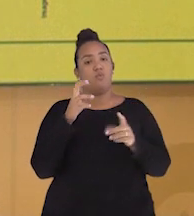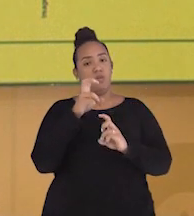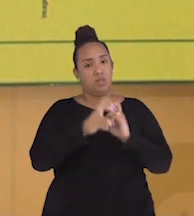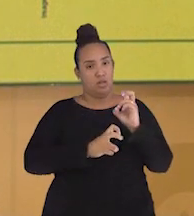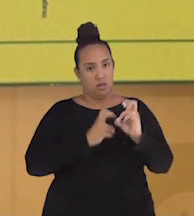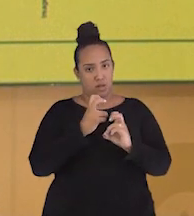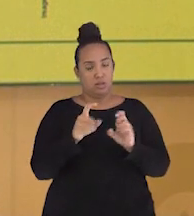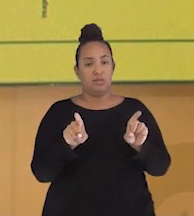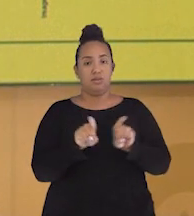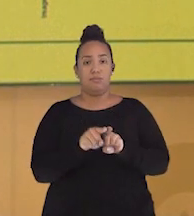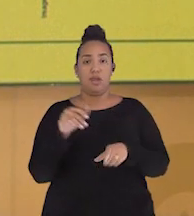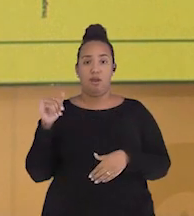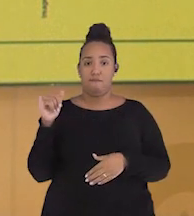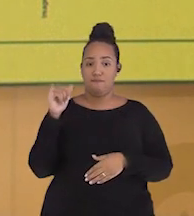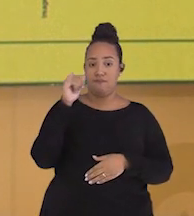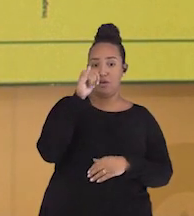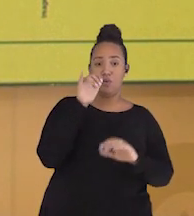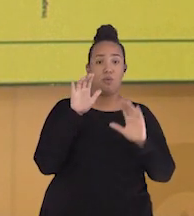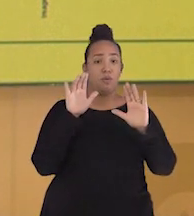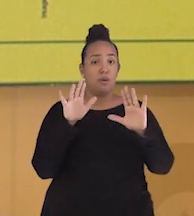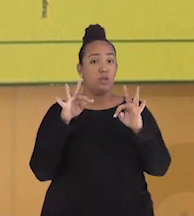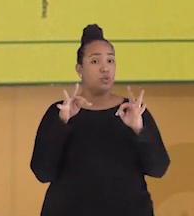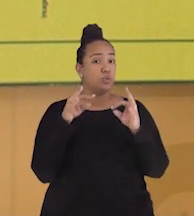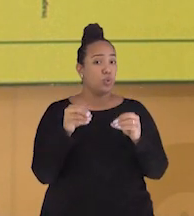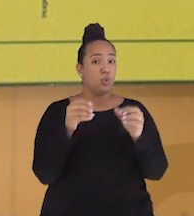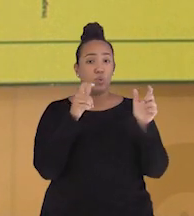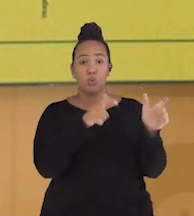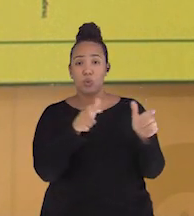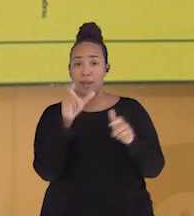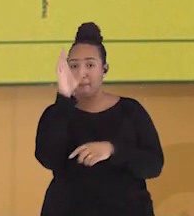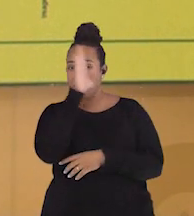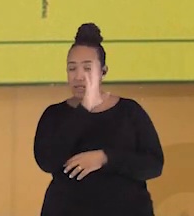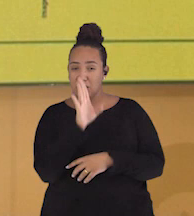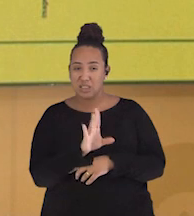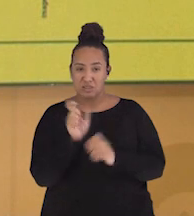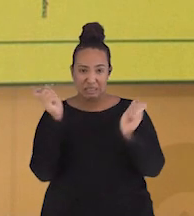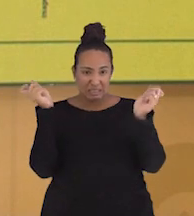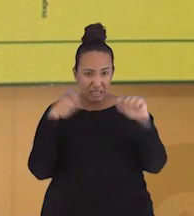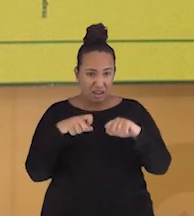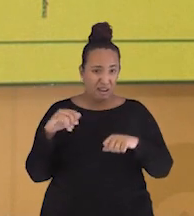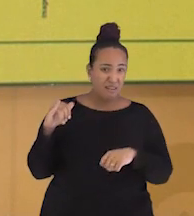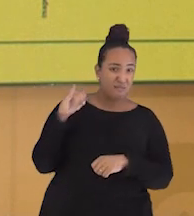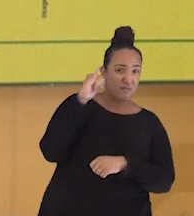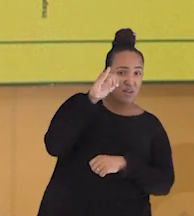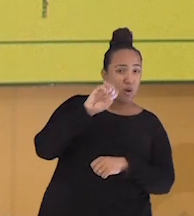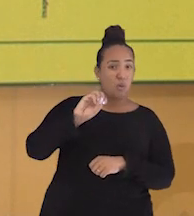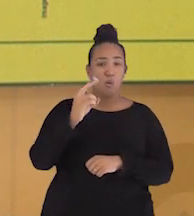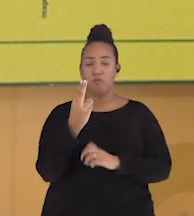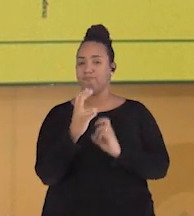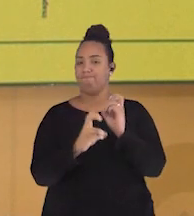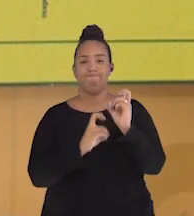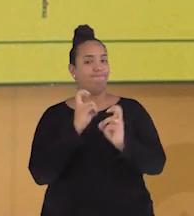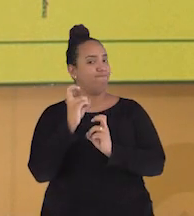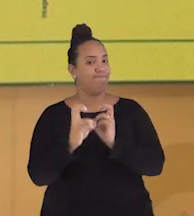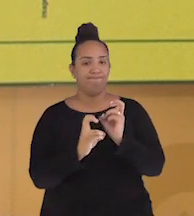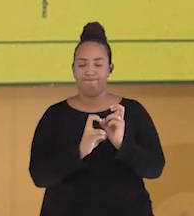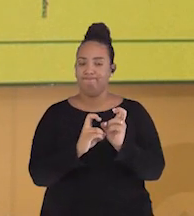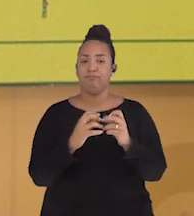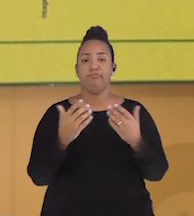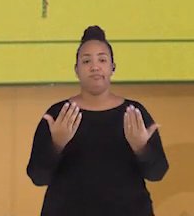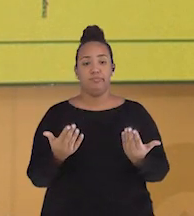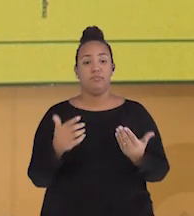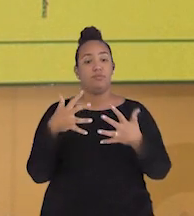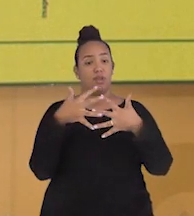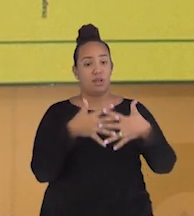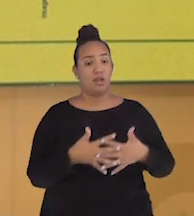Porém, nem todos os lugares do Brasil são acessíveis para aviões ou trens. E, por isso, o caminhão é o